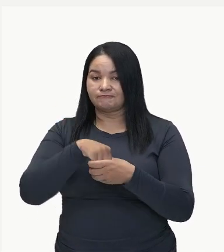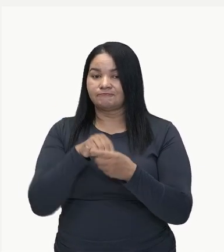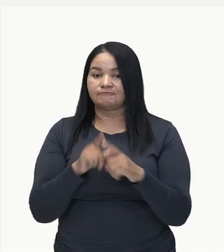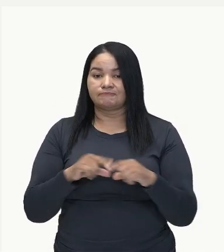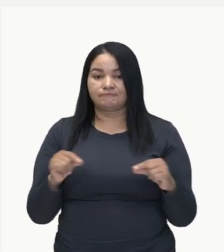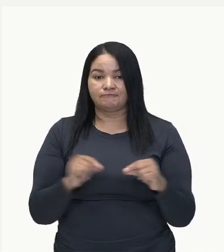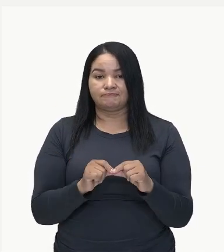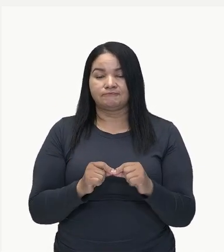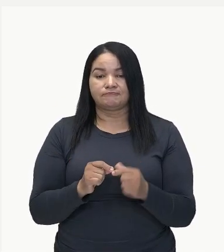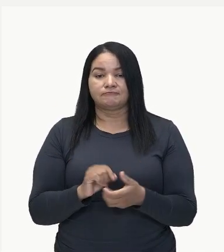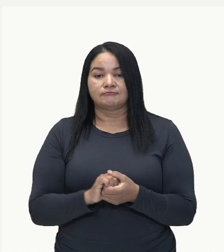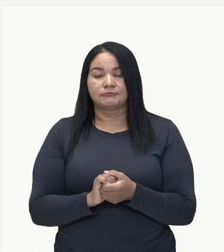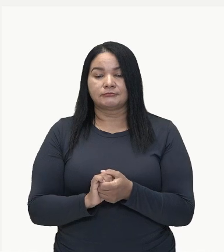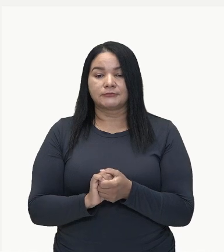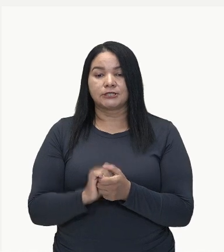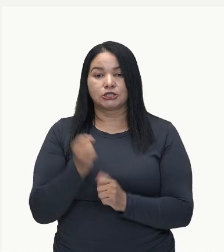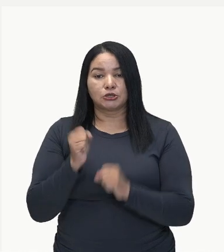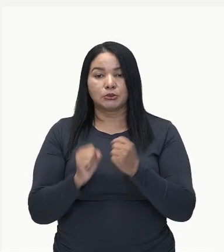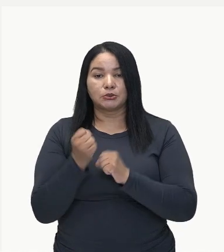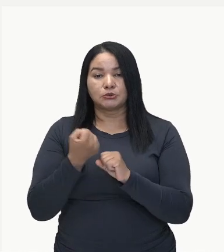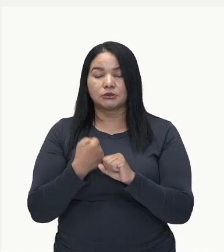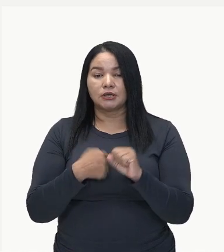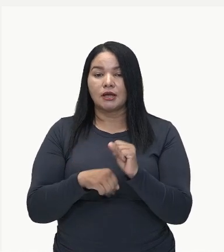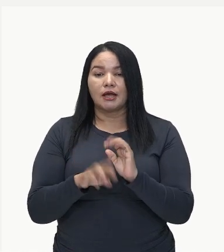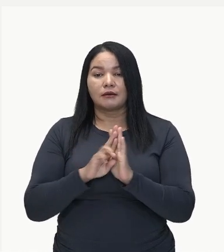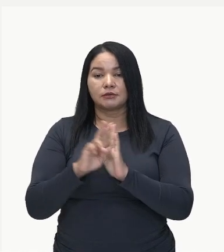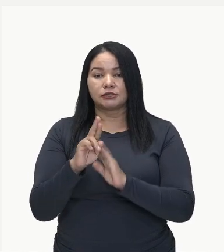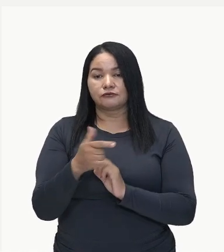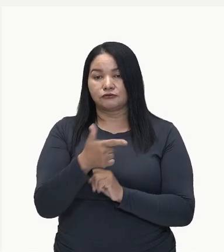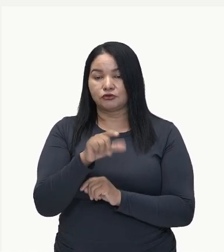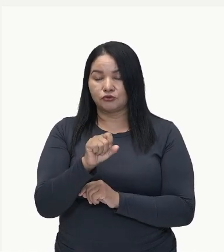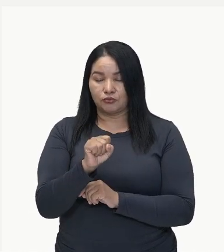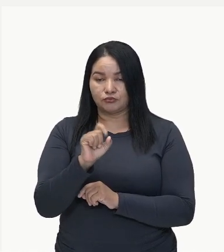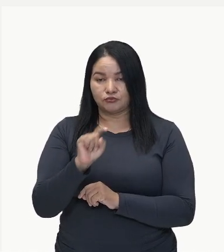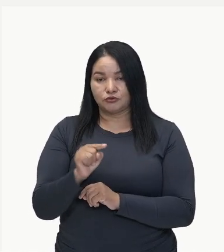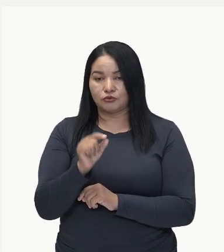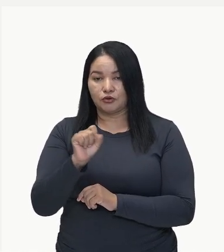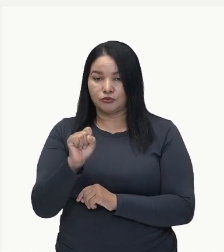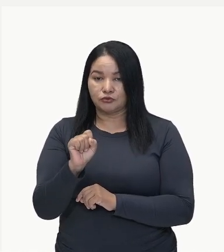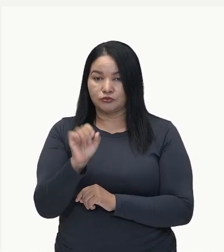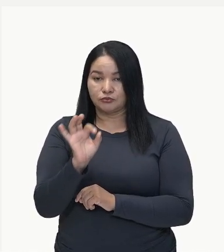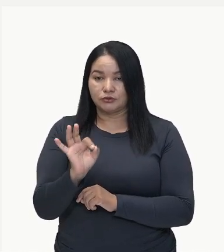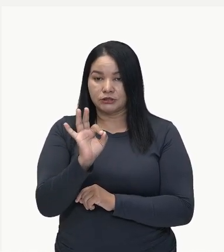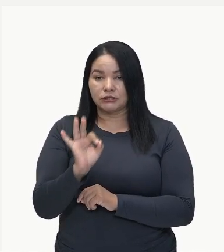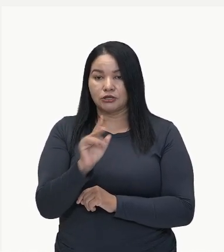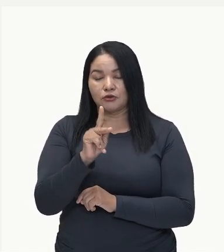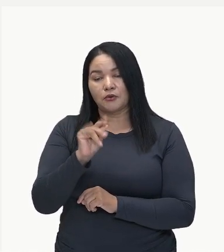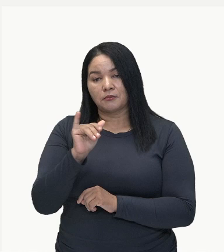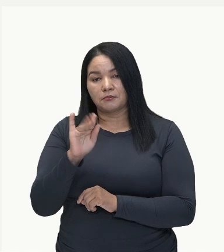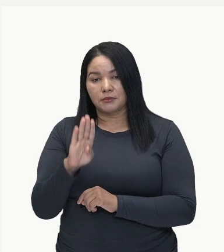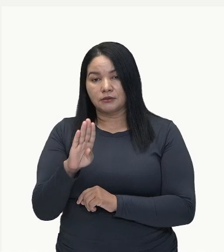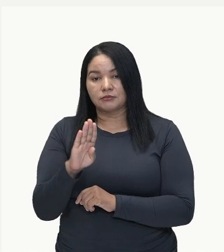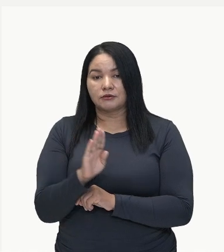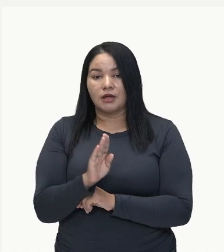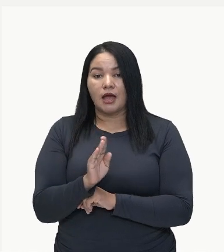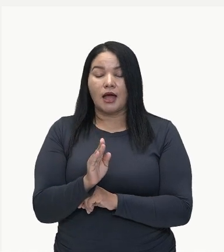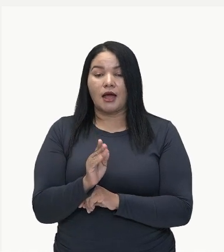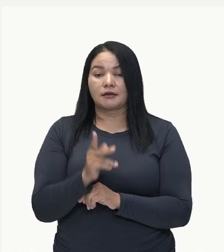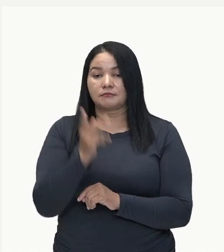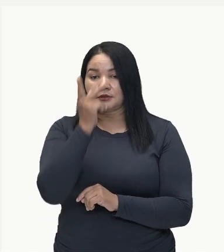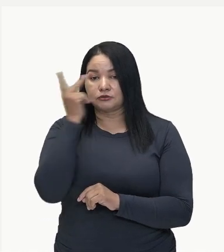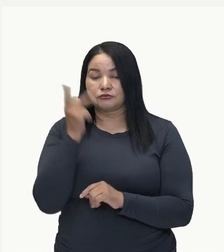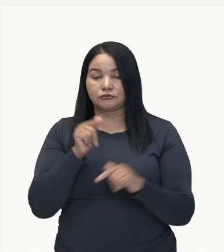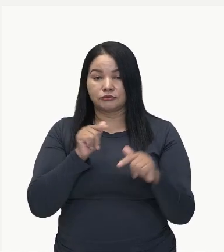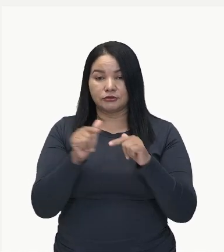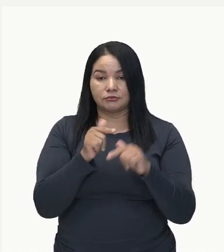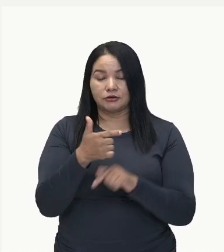indústria, ela representa hoje 28,8% do PIB japonês, empregando 24% da